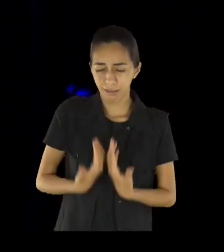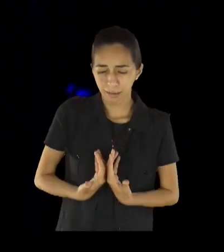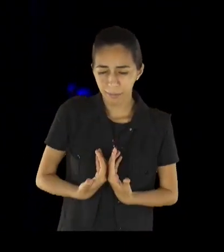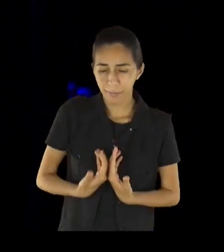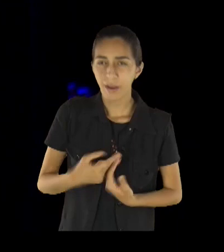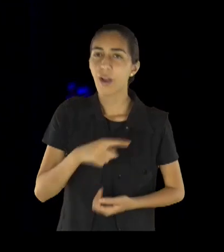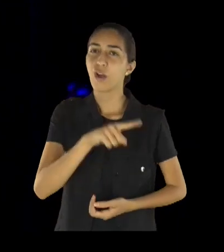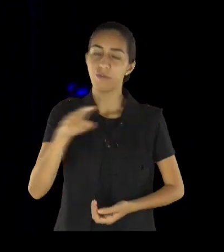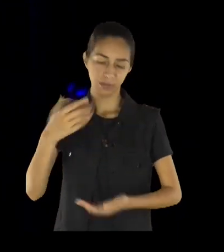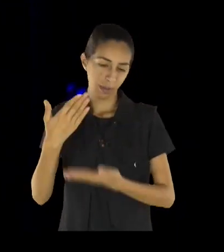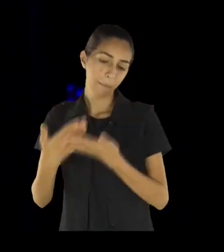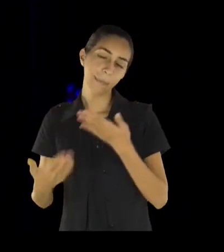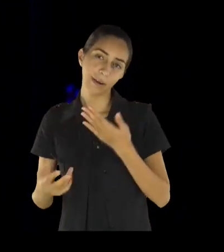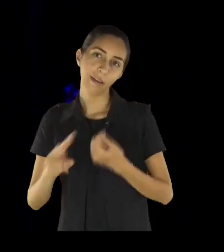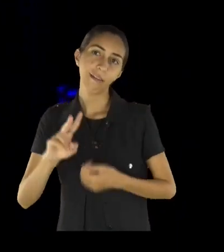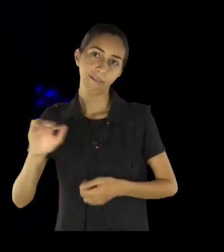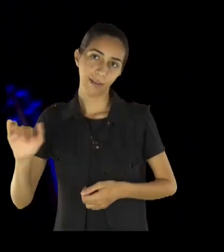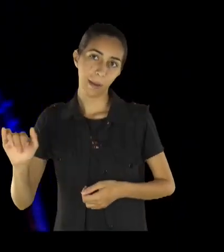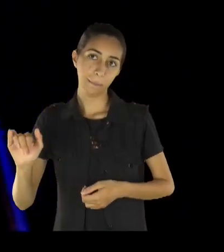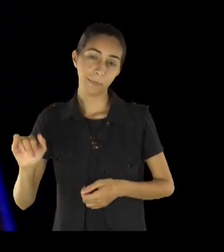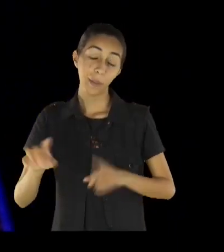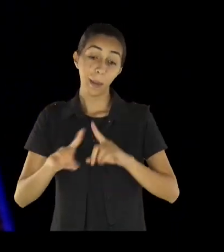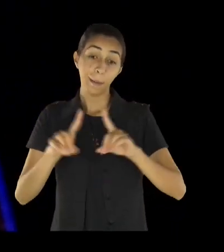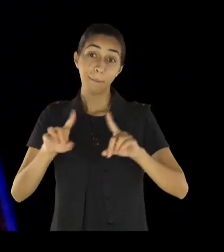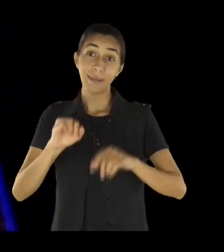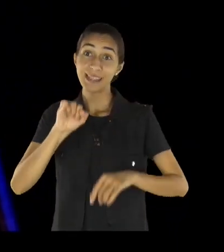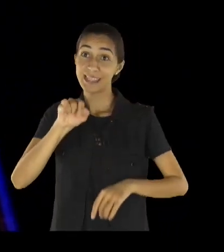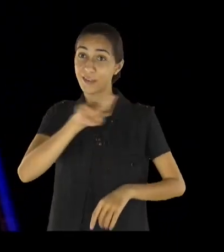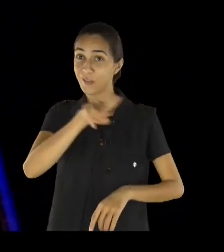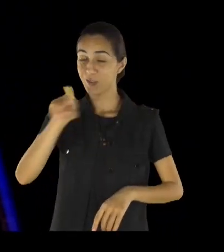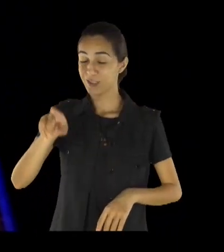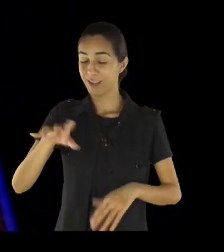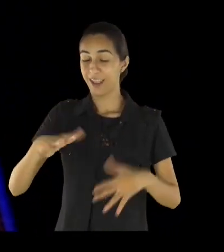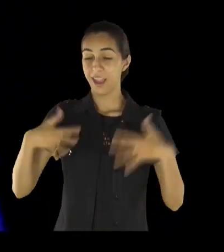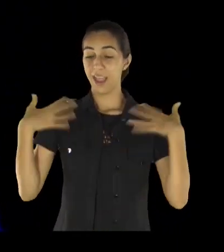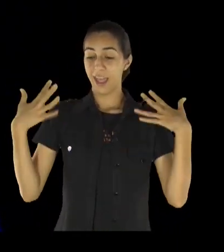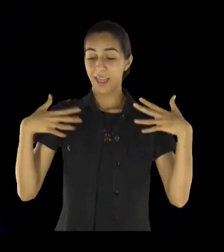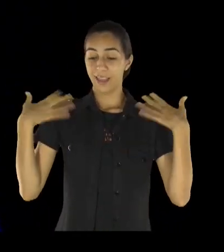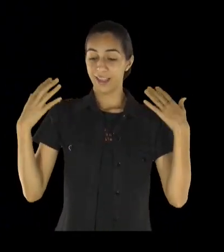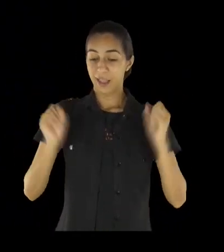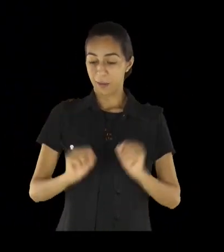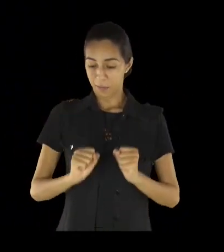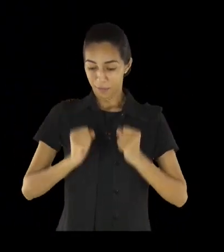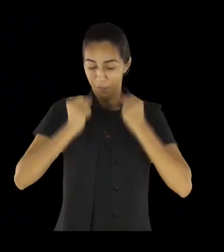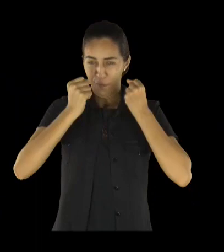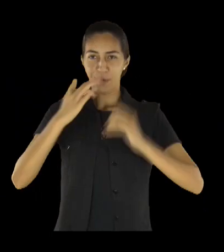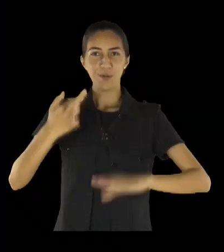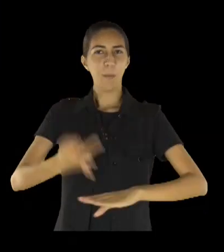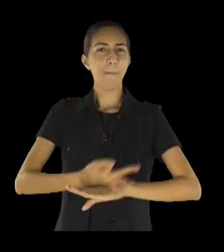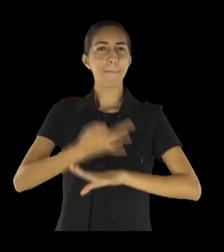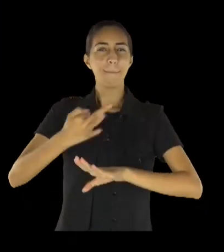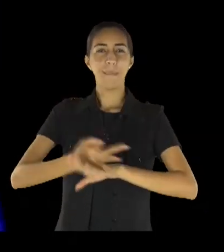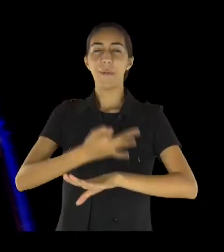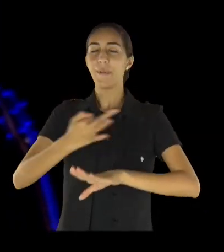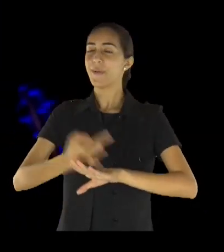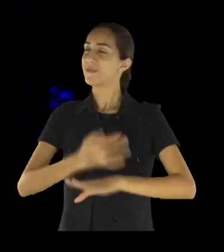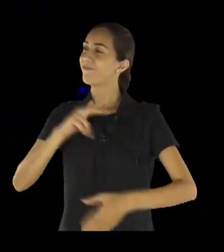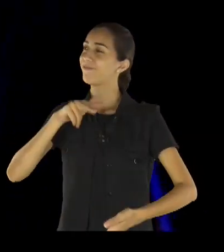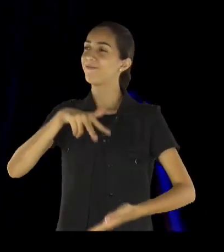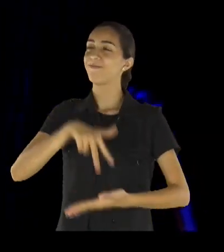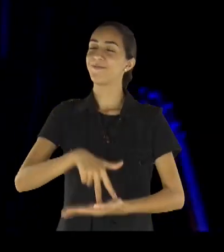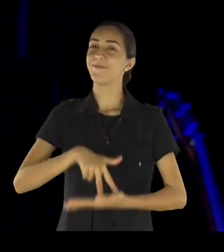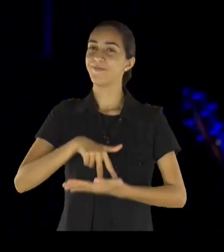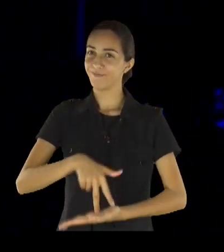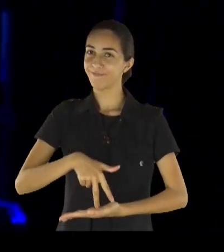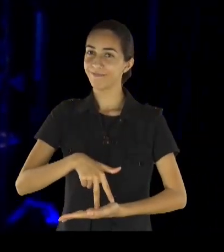mas Deus tem um ânimo, sobrenatural, na sua vida, nessa noite, um ânimo, que você vai sentir, você vai falar, da onde está vindo esse ânimo,